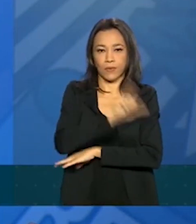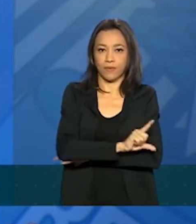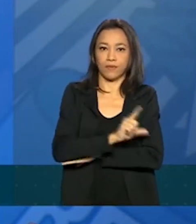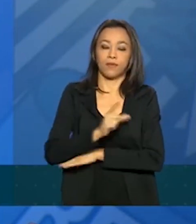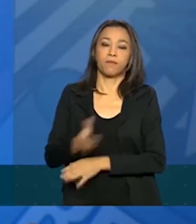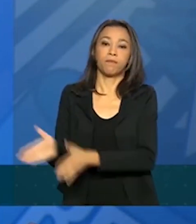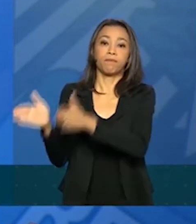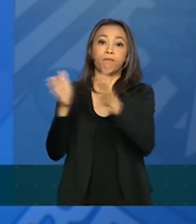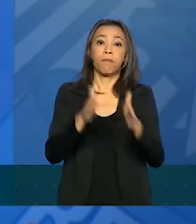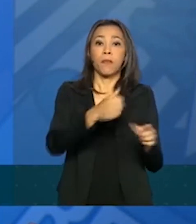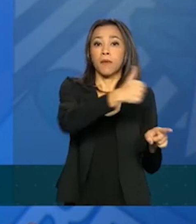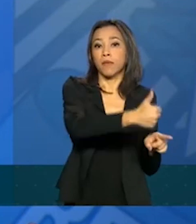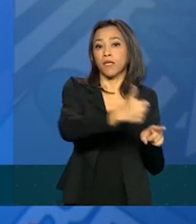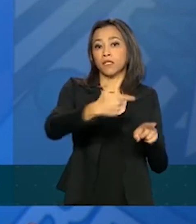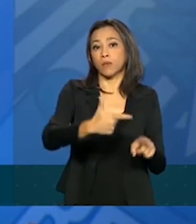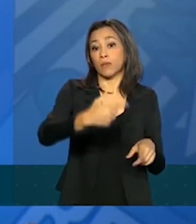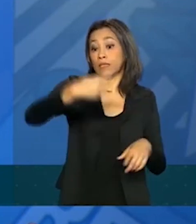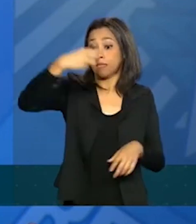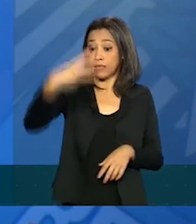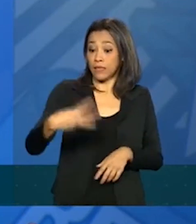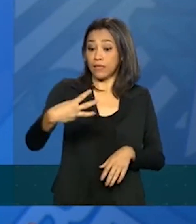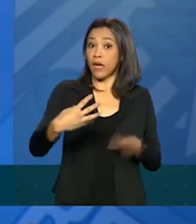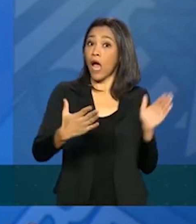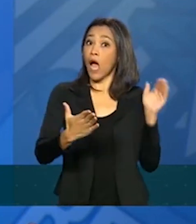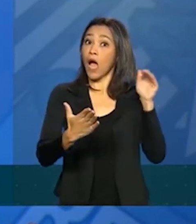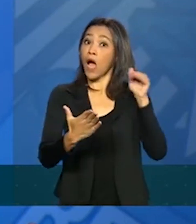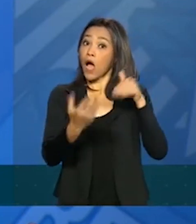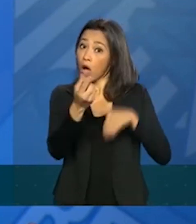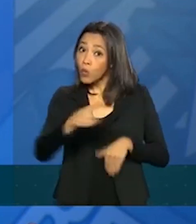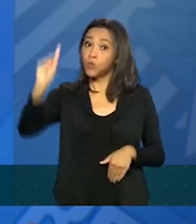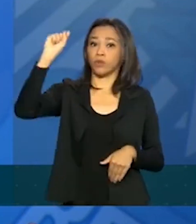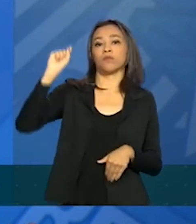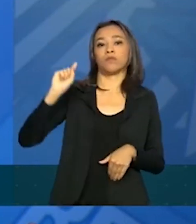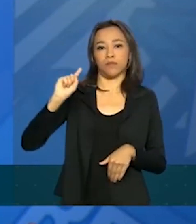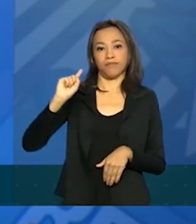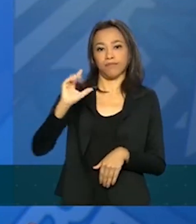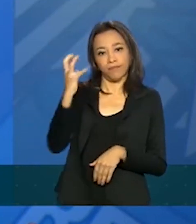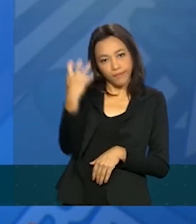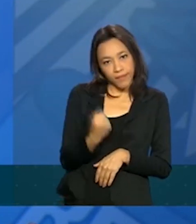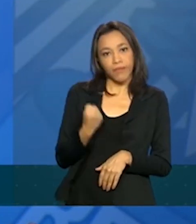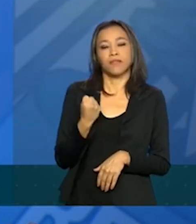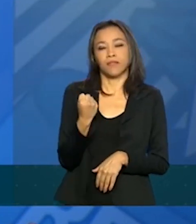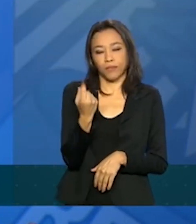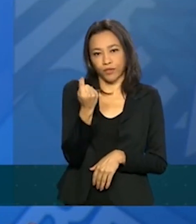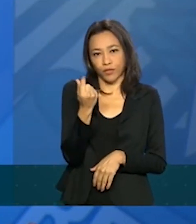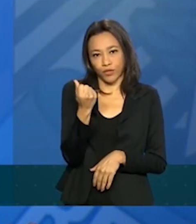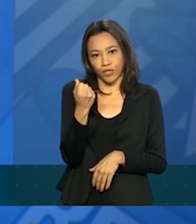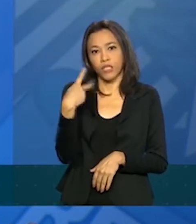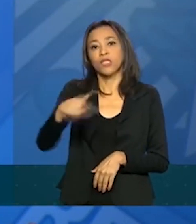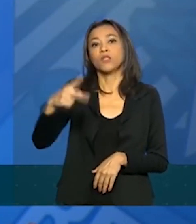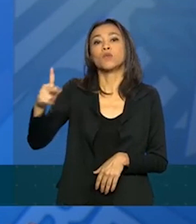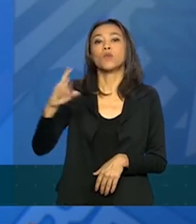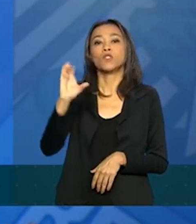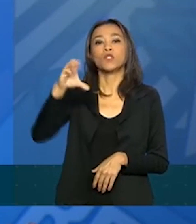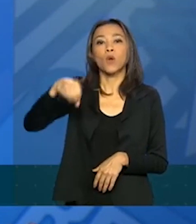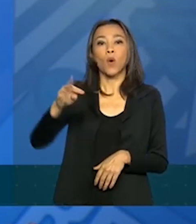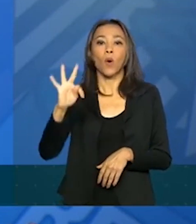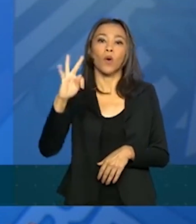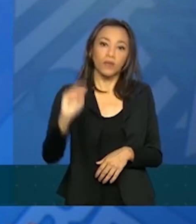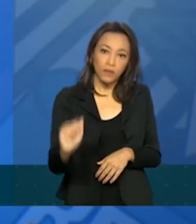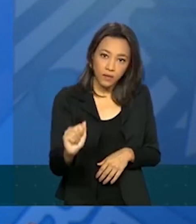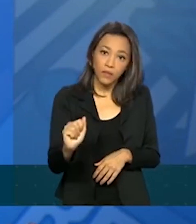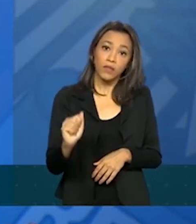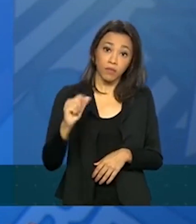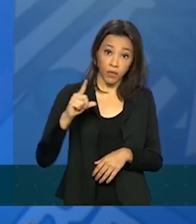última parcela, a terceira parcela, também vão receber depósitos nas suas contas, ou pagamentos, quando já tenham